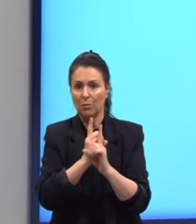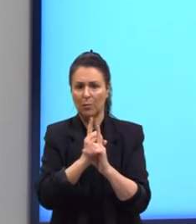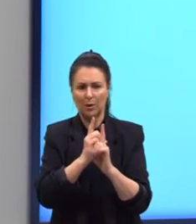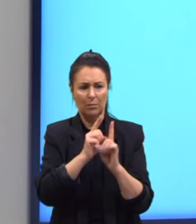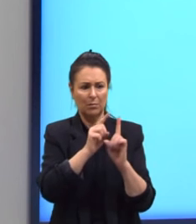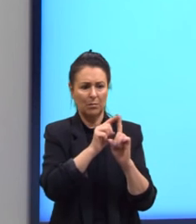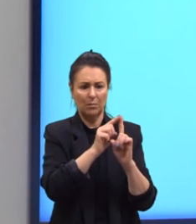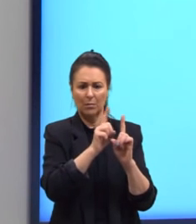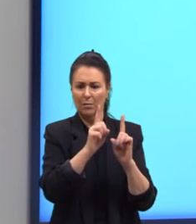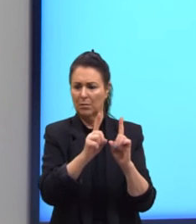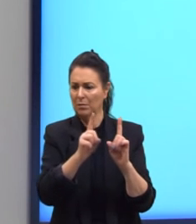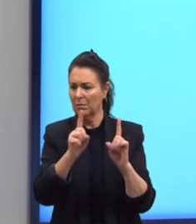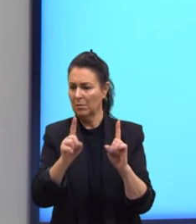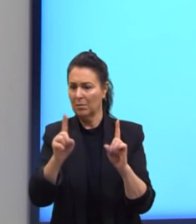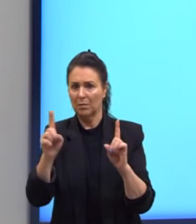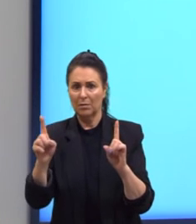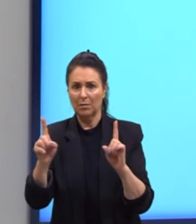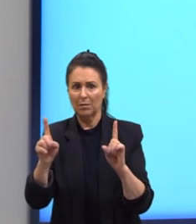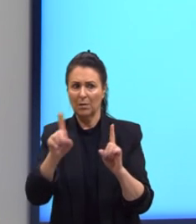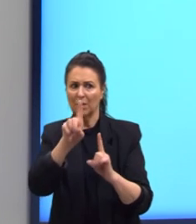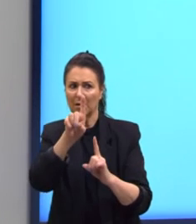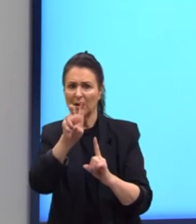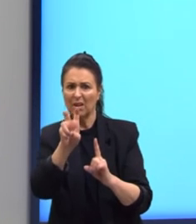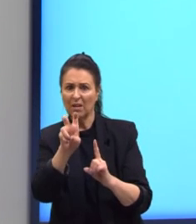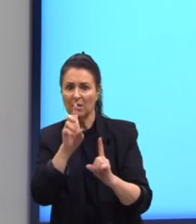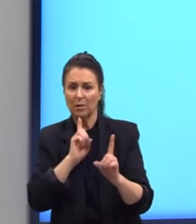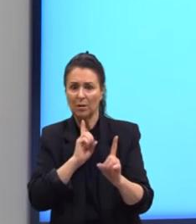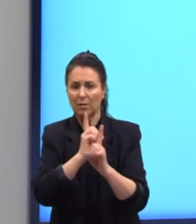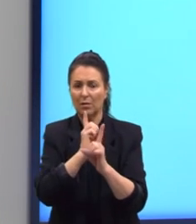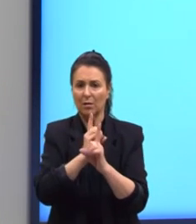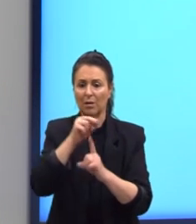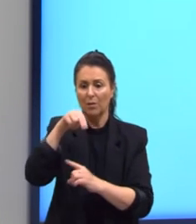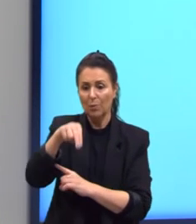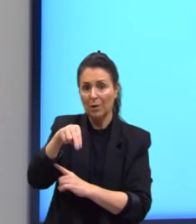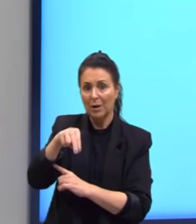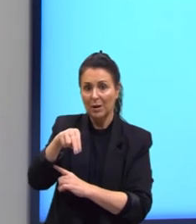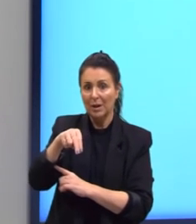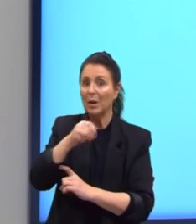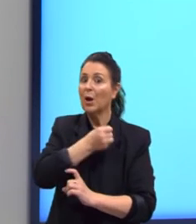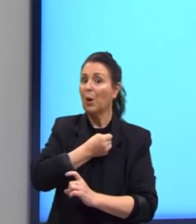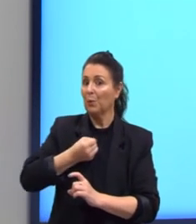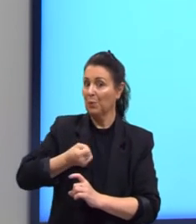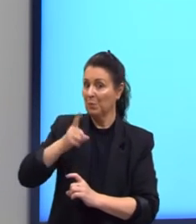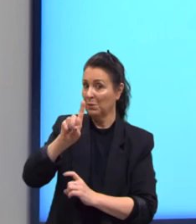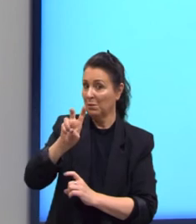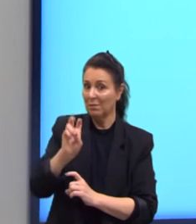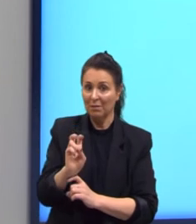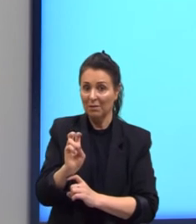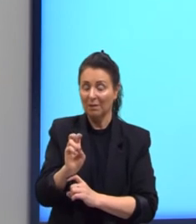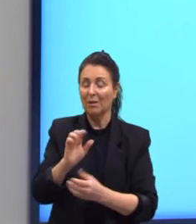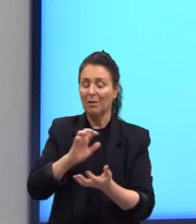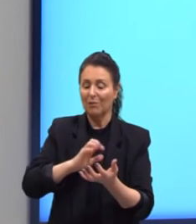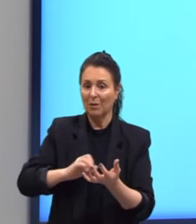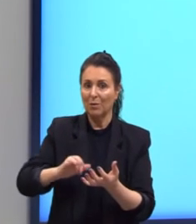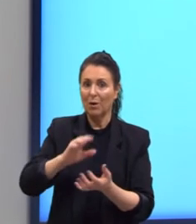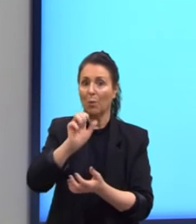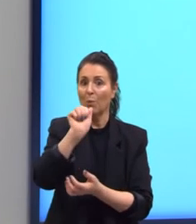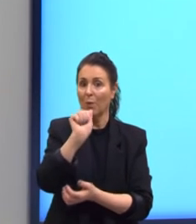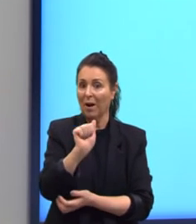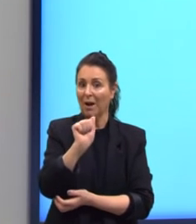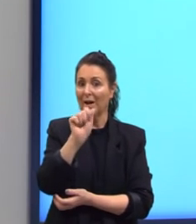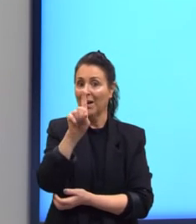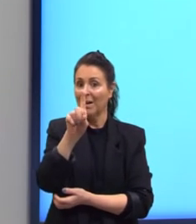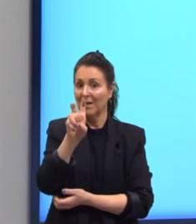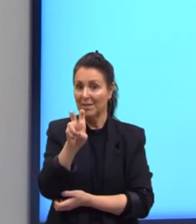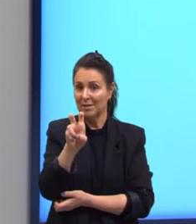ocupa a posição 15 o n vai ser o 15 e aqui nós vamos calcular o a 15